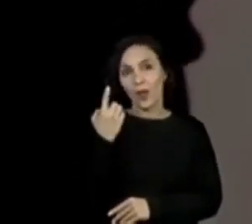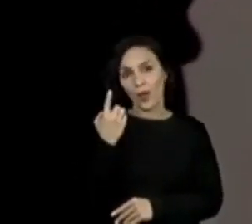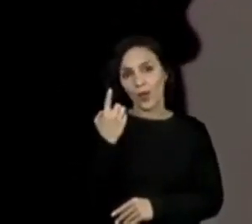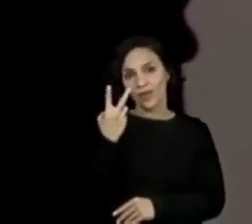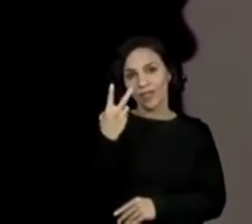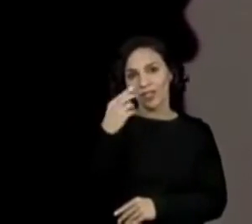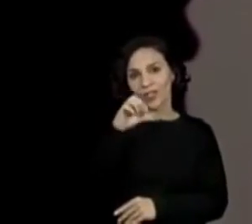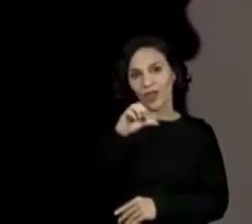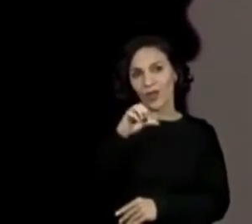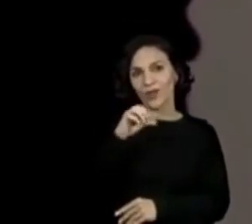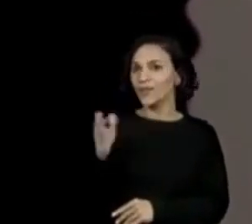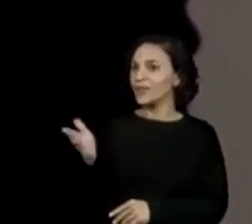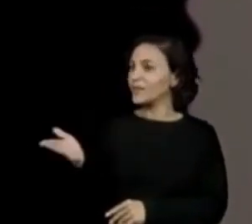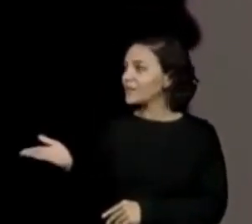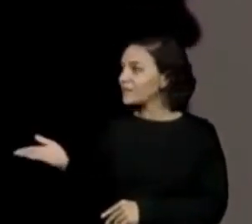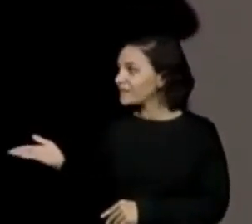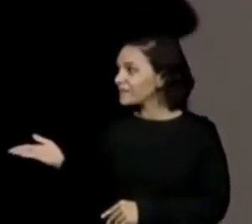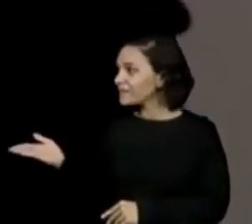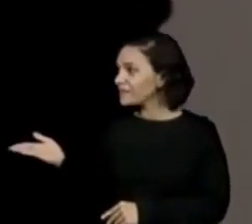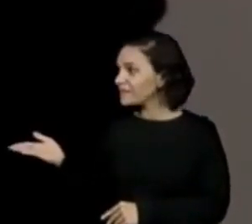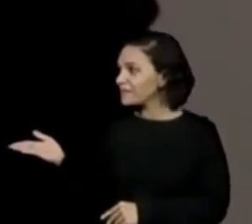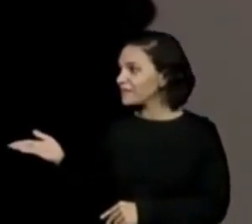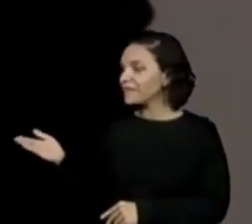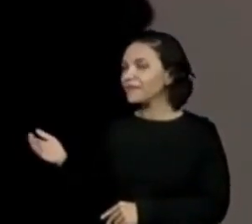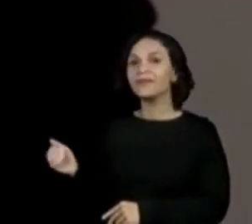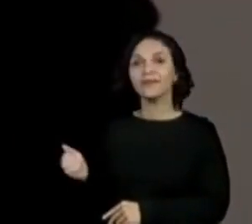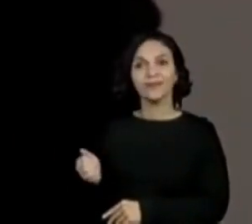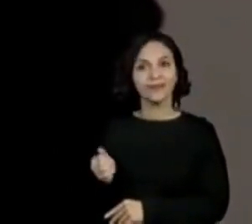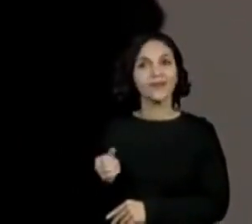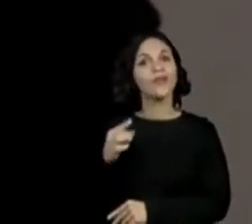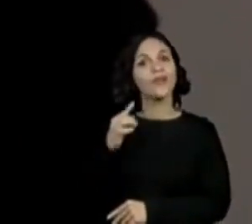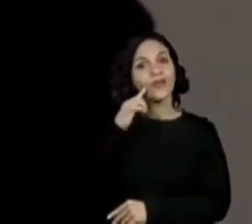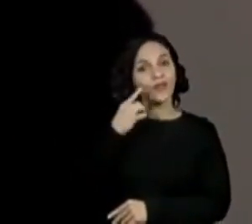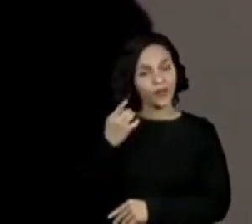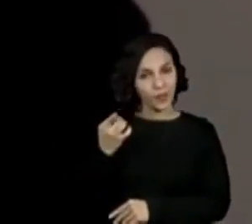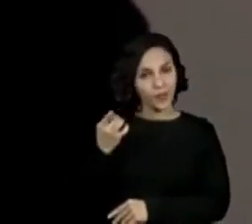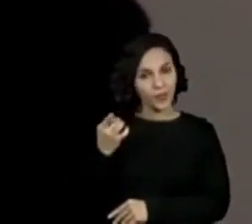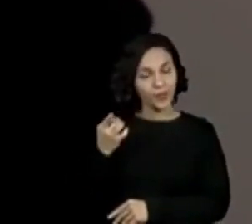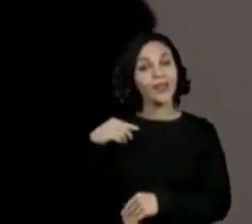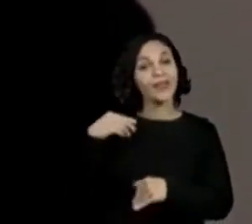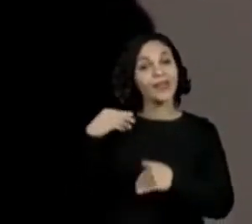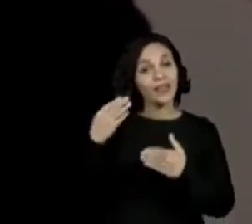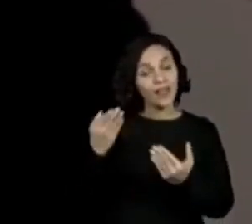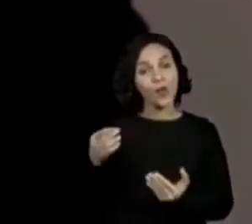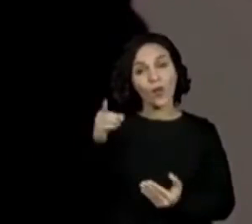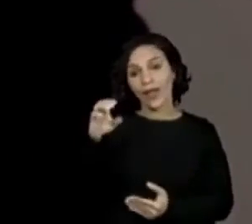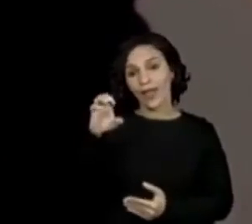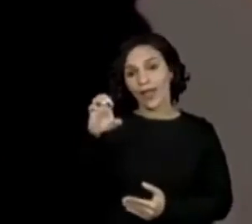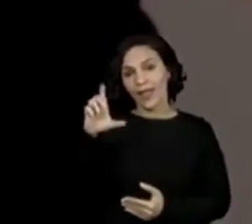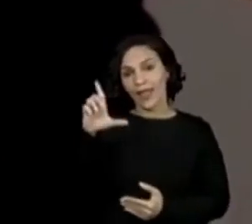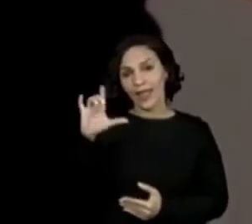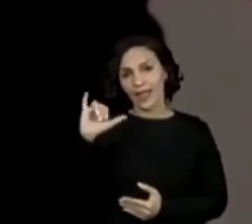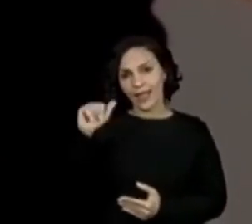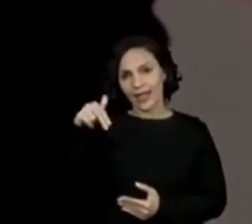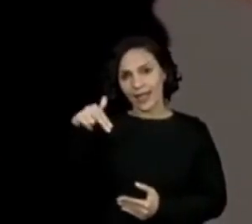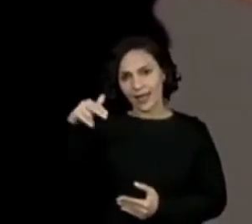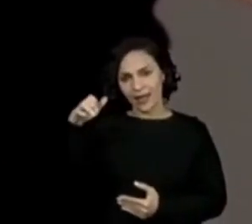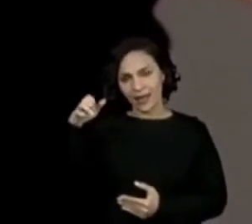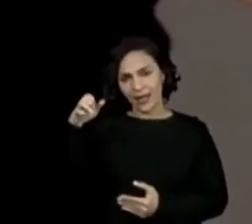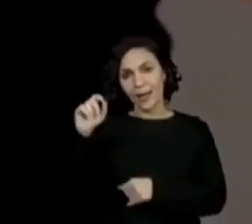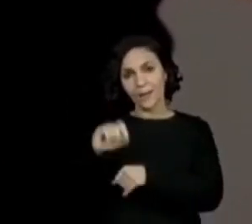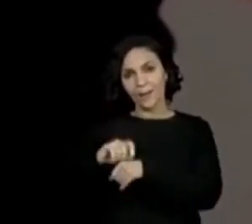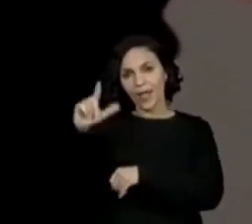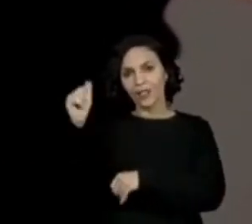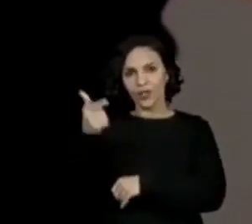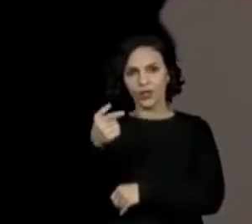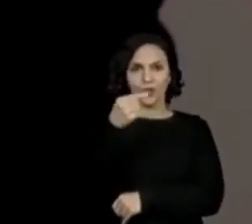Quantos centímetros a Eliane tem a mais que a Maria Cecília? Vocês conseguem